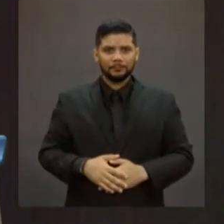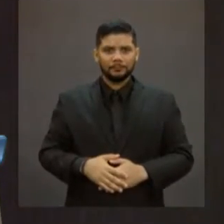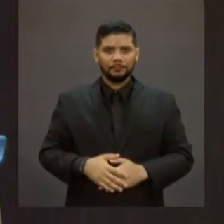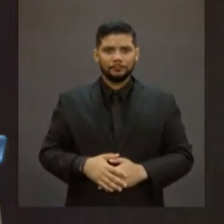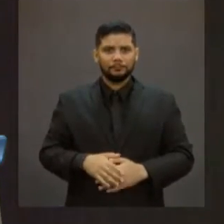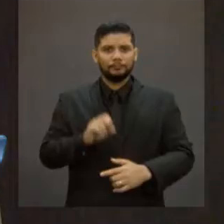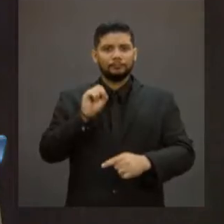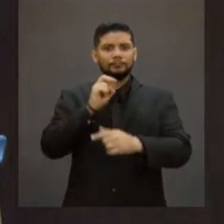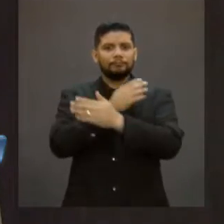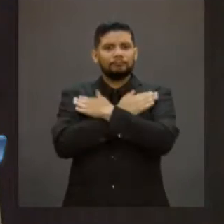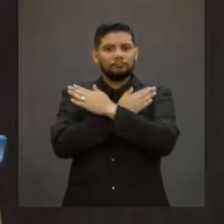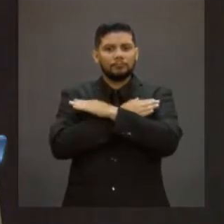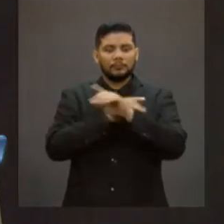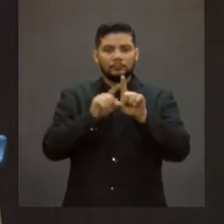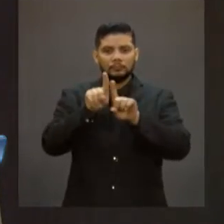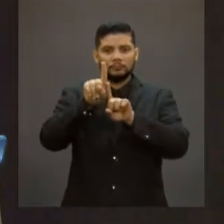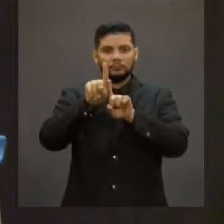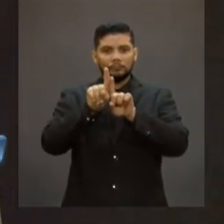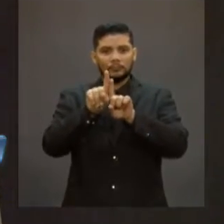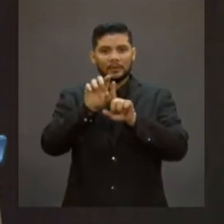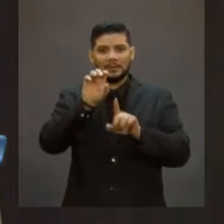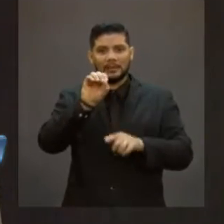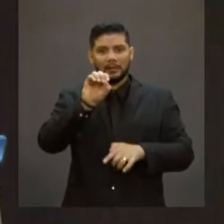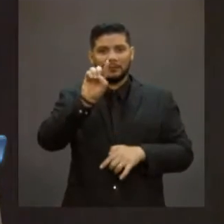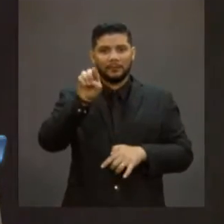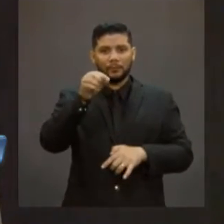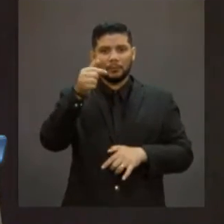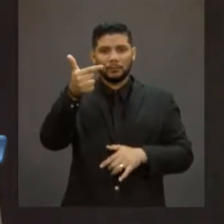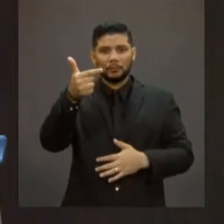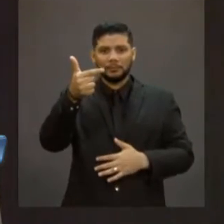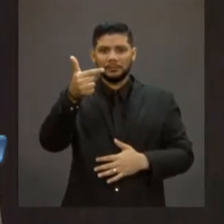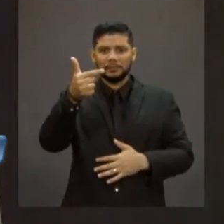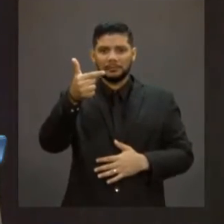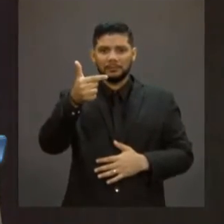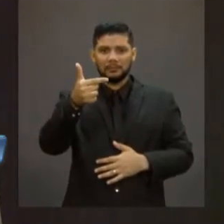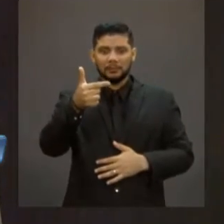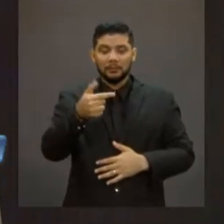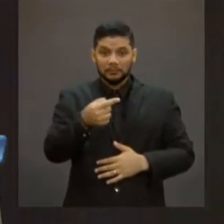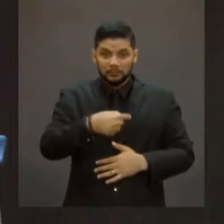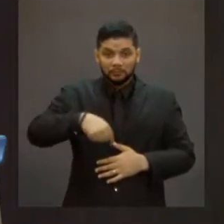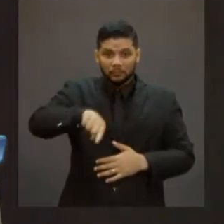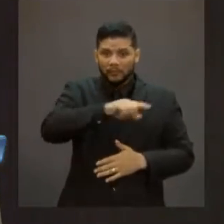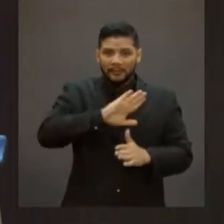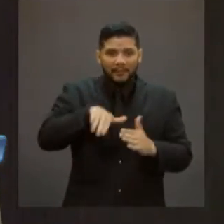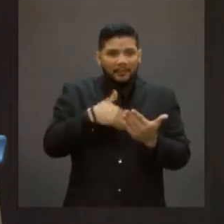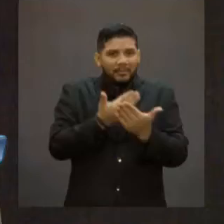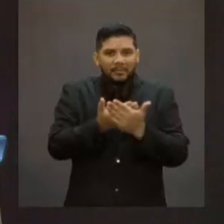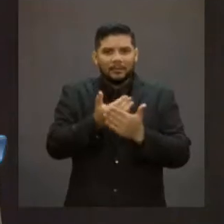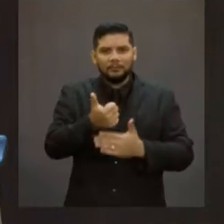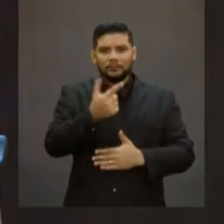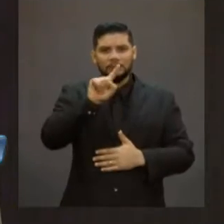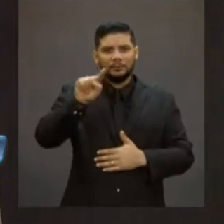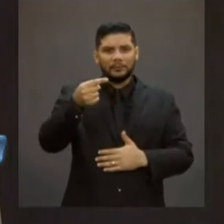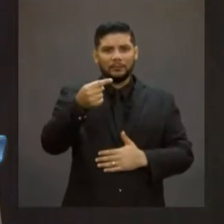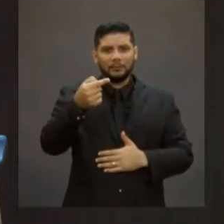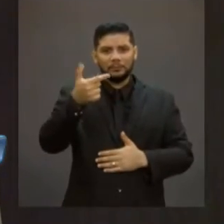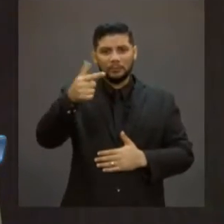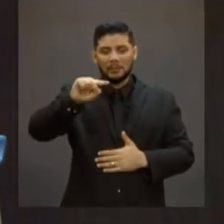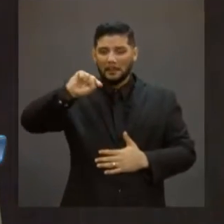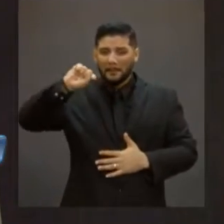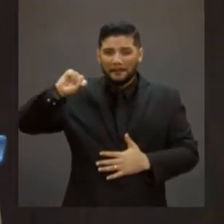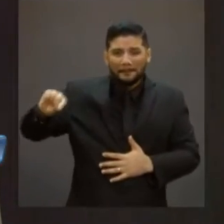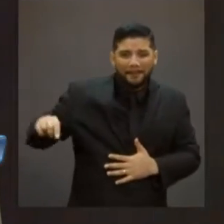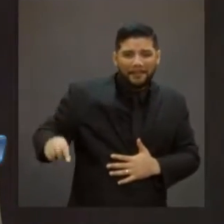,2%. Nós continuamos na faixa de 12,5 milhões de desempregados. Pior,